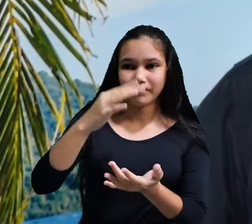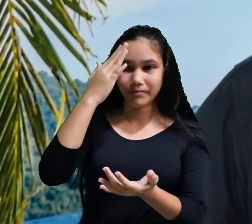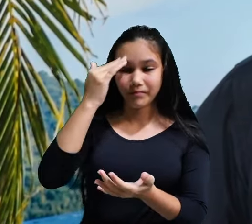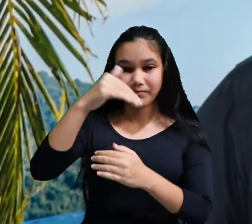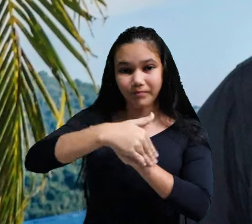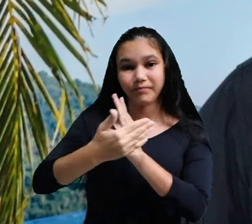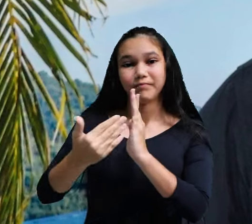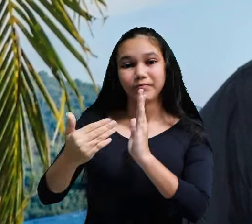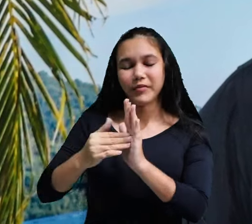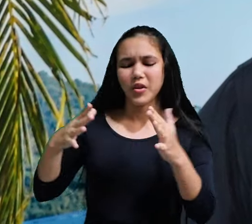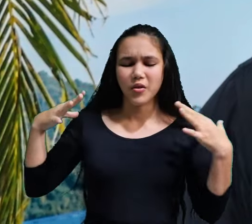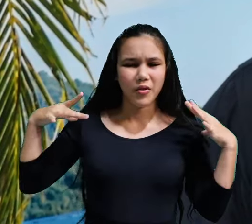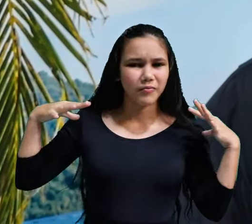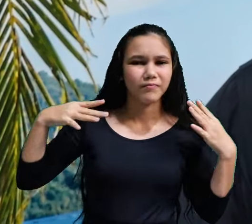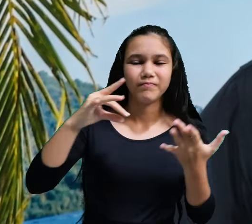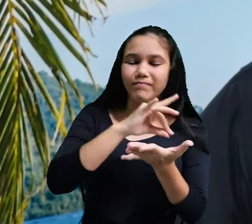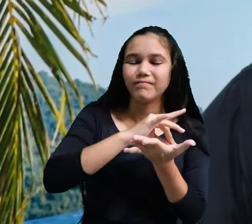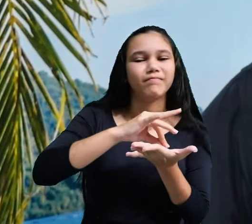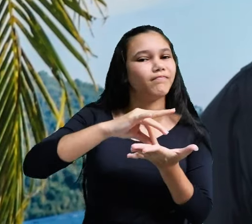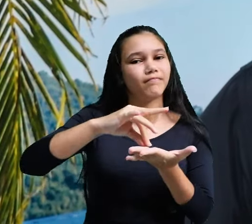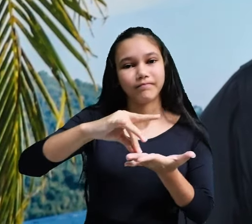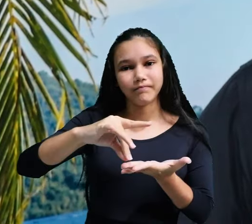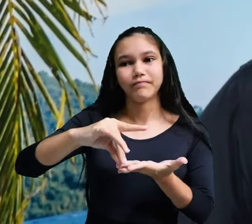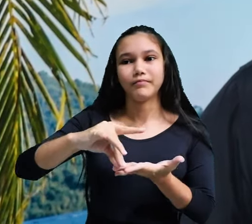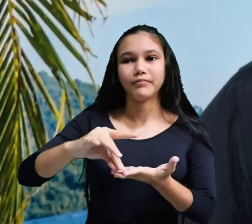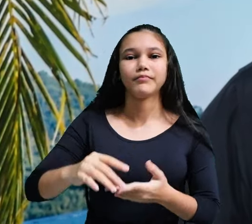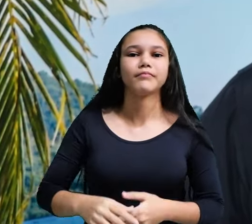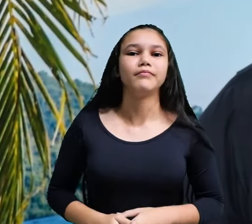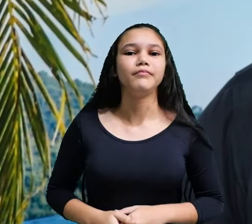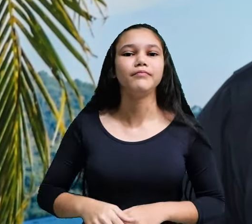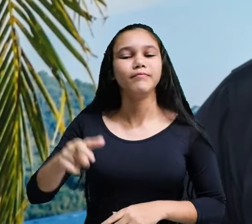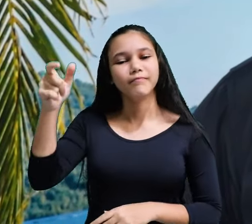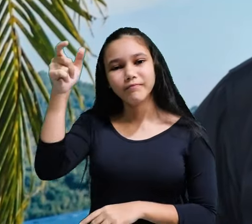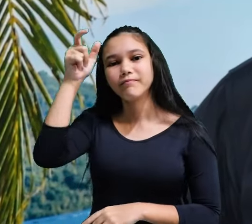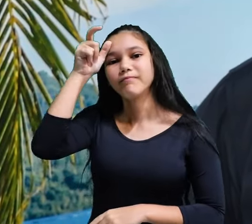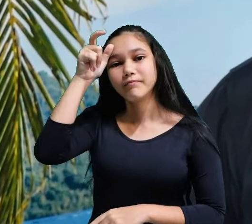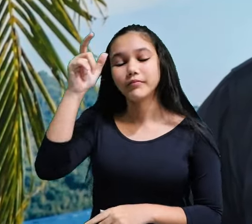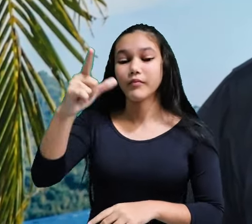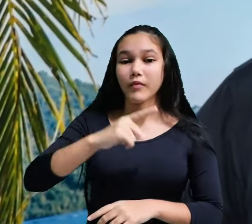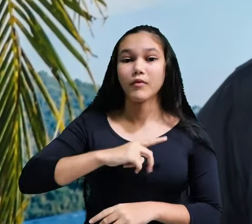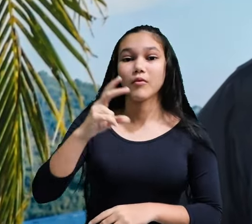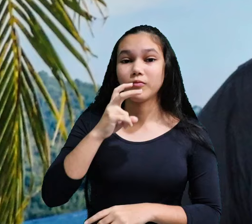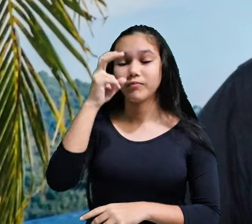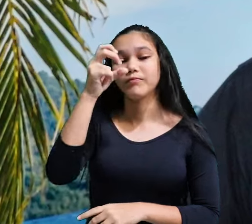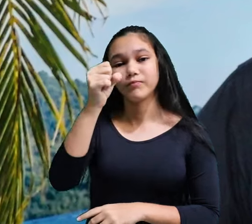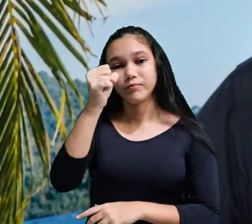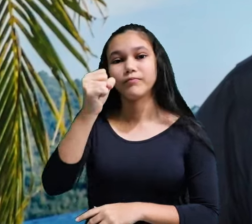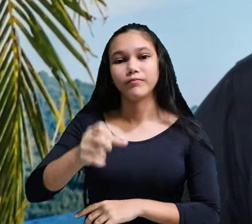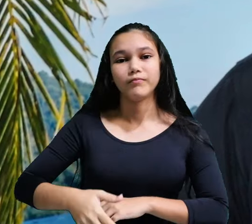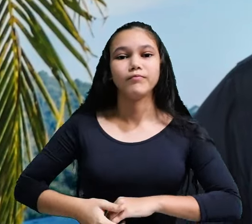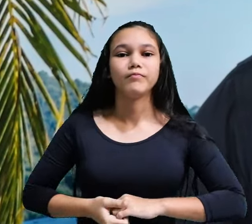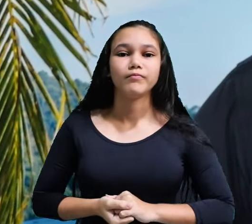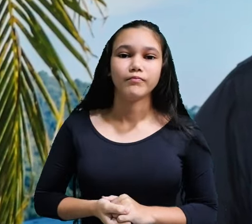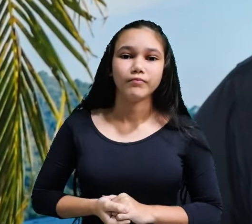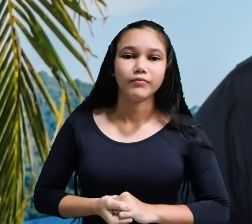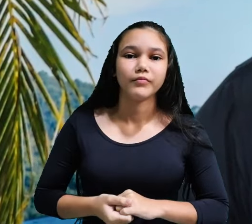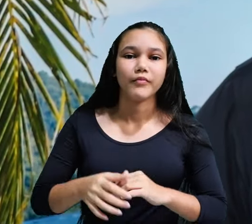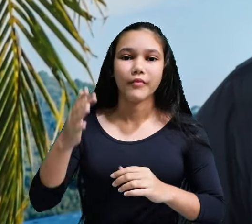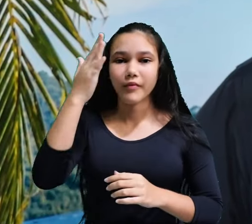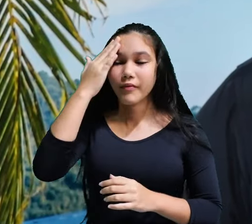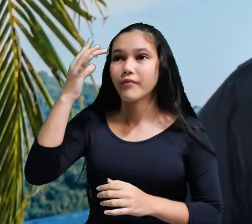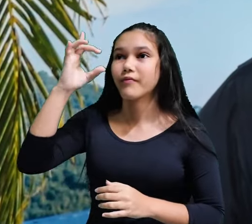Nem os anjos, nem os demônios, nem o próprio Satanás tem esse atributo. A